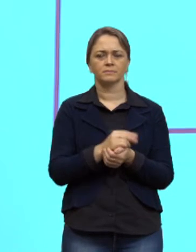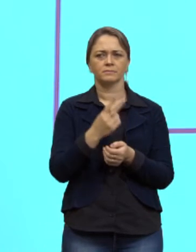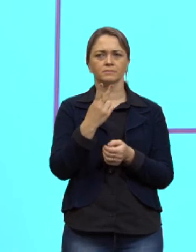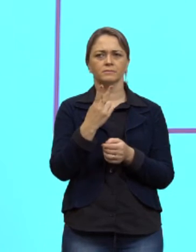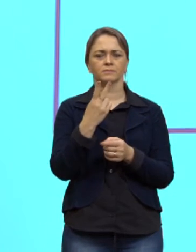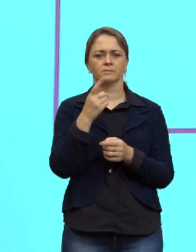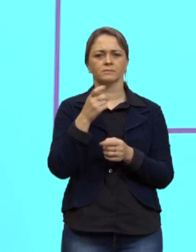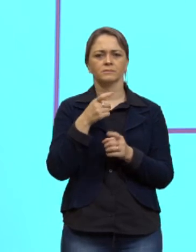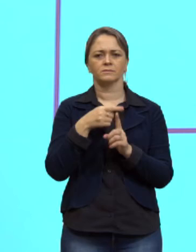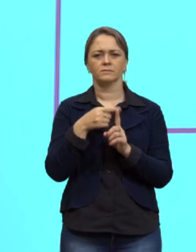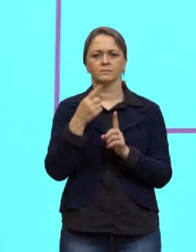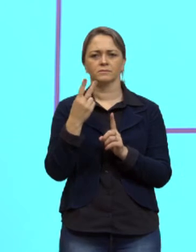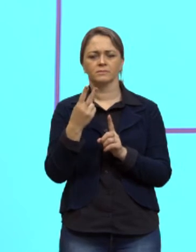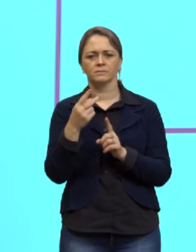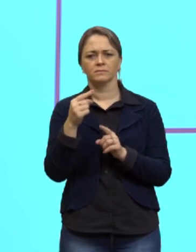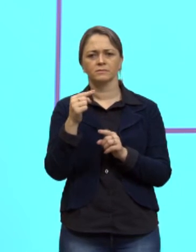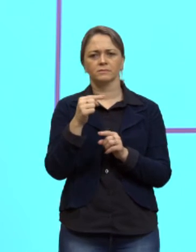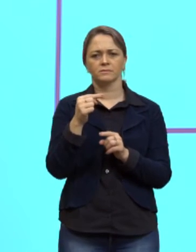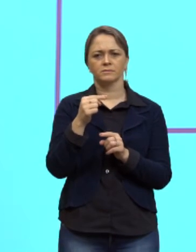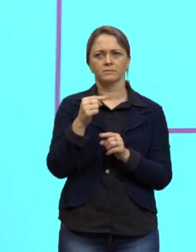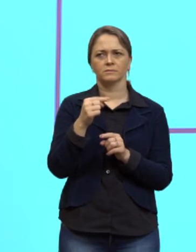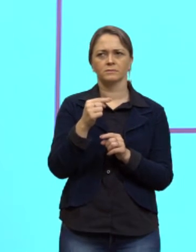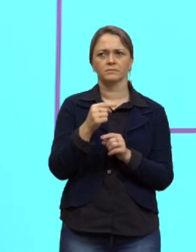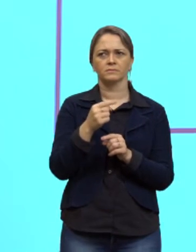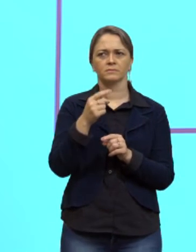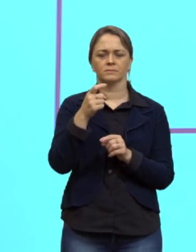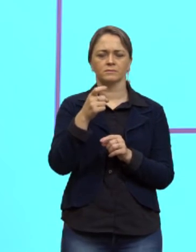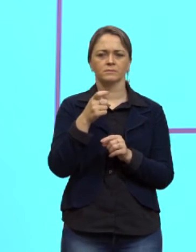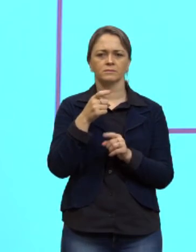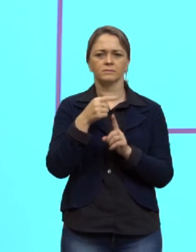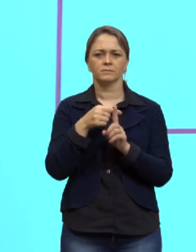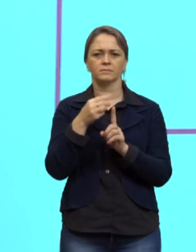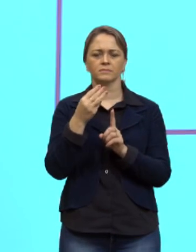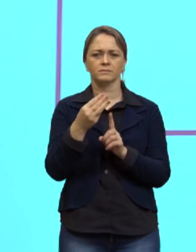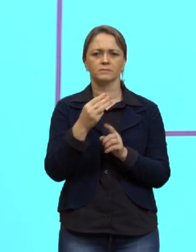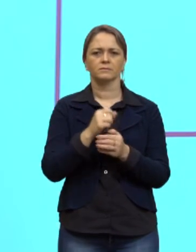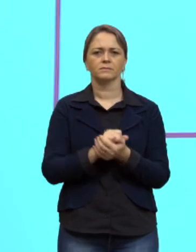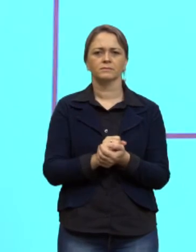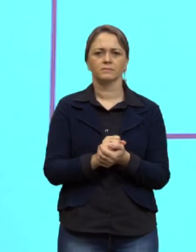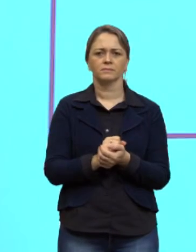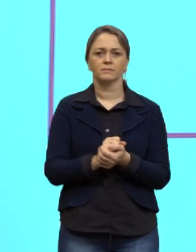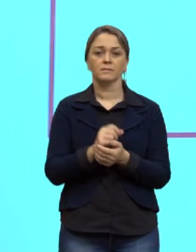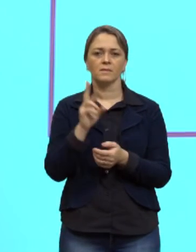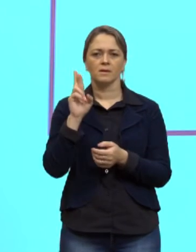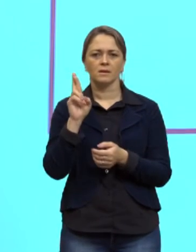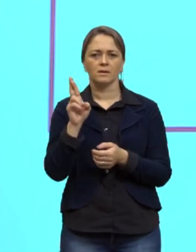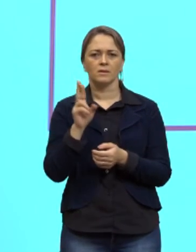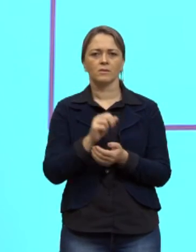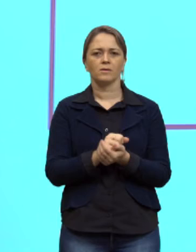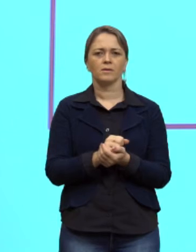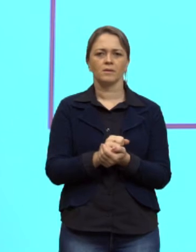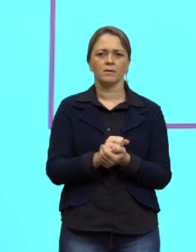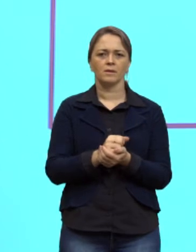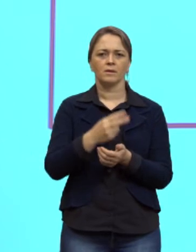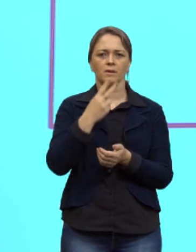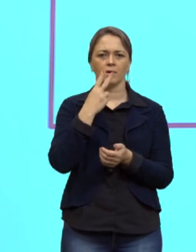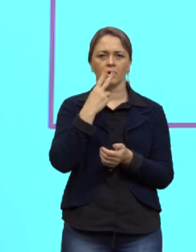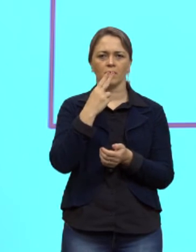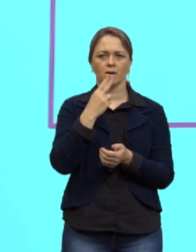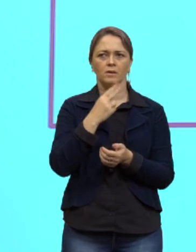mais 2 menos x mais 3 e esta razão tem que ser igual a